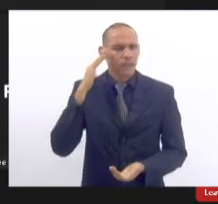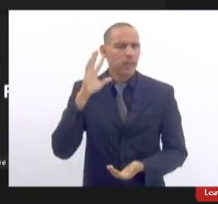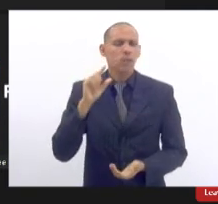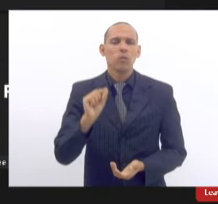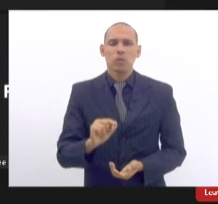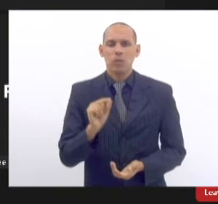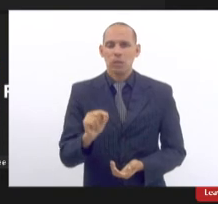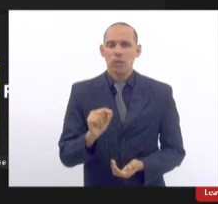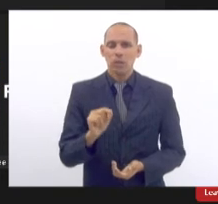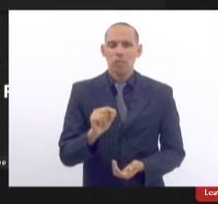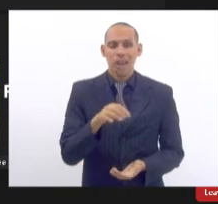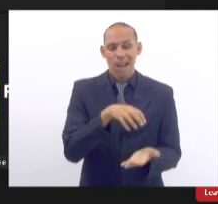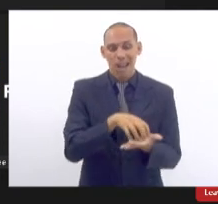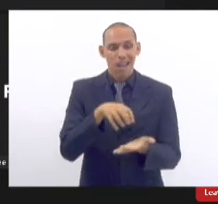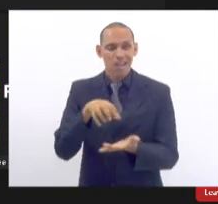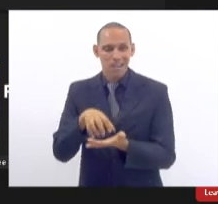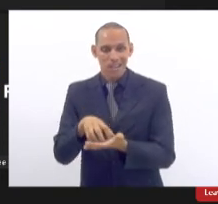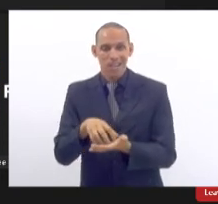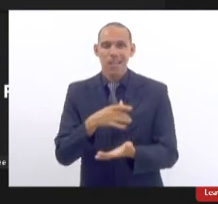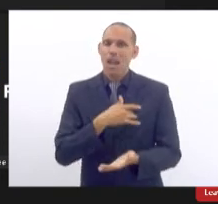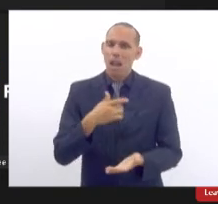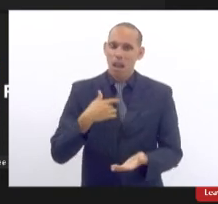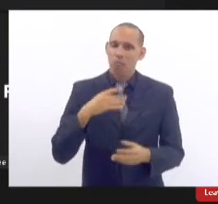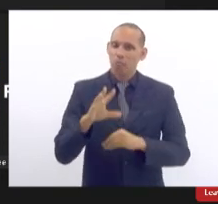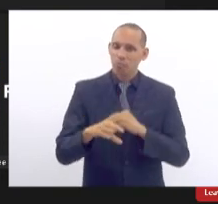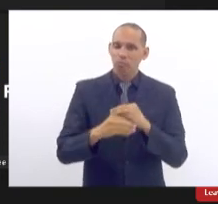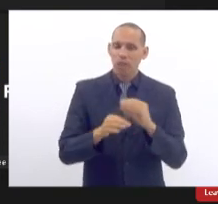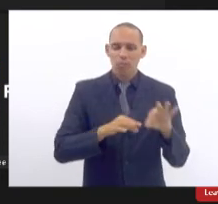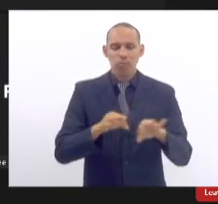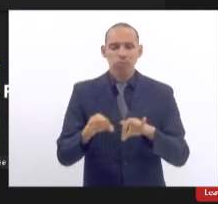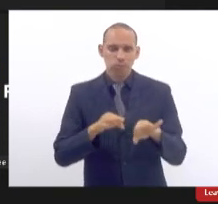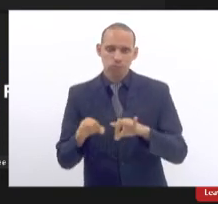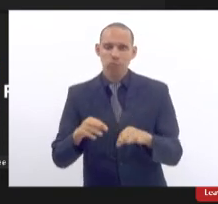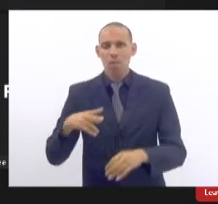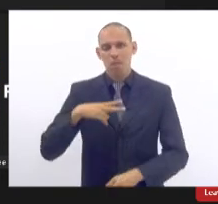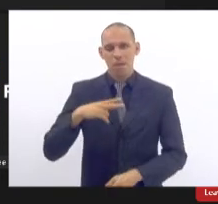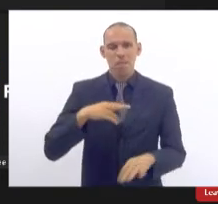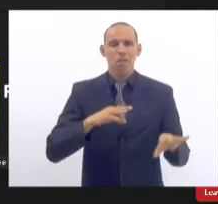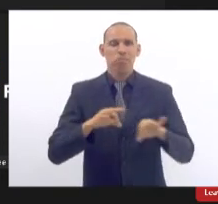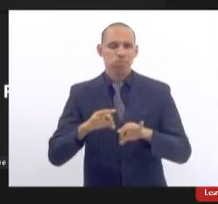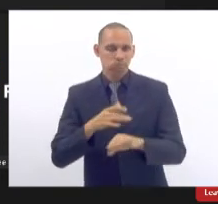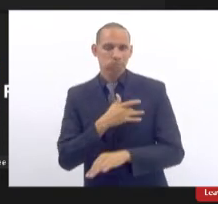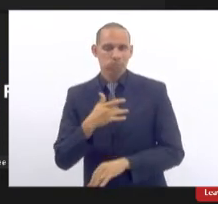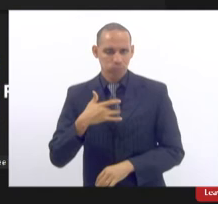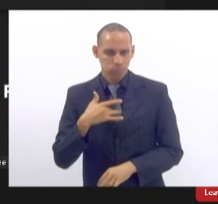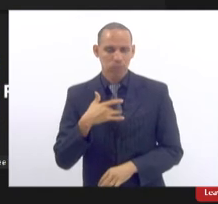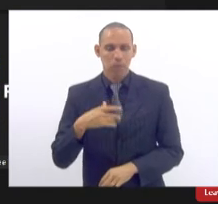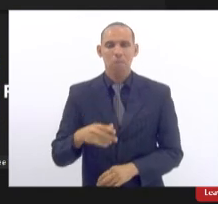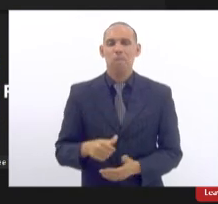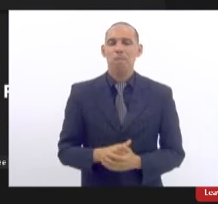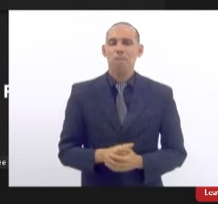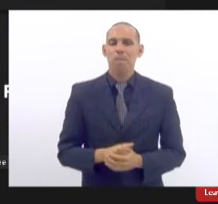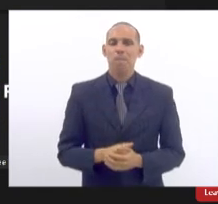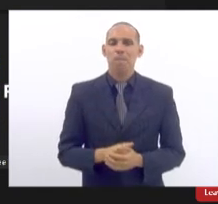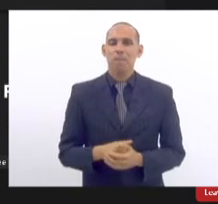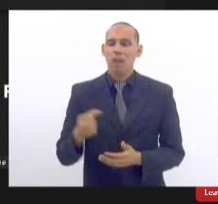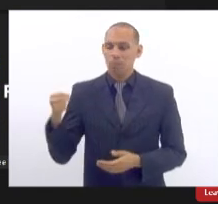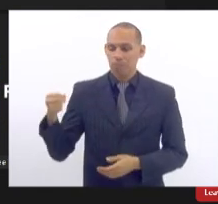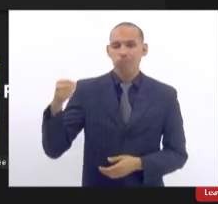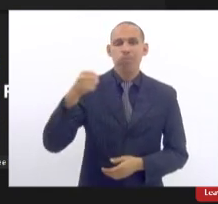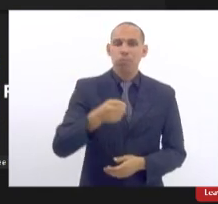de saúde complementar que regula os planos privados os planos de saúde privados coloca essa